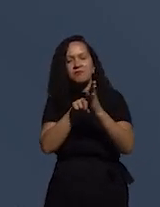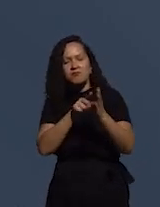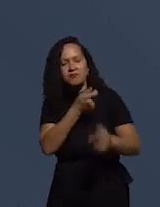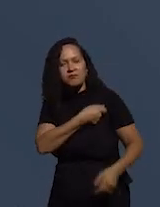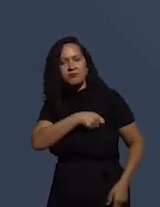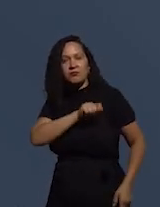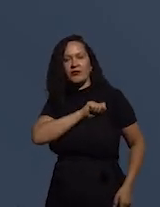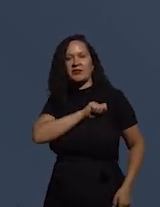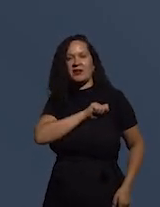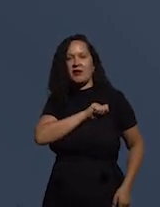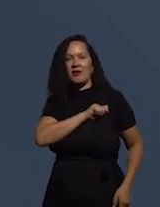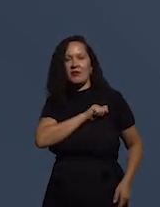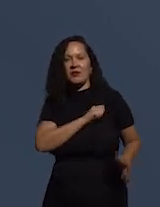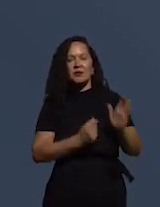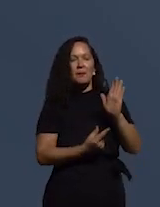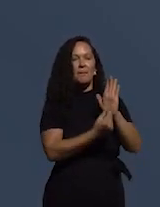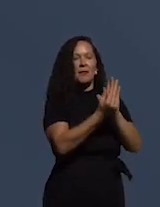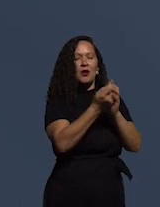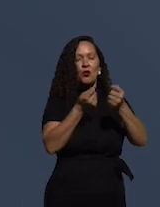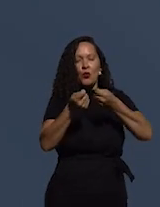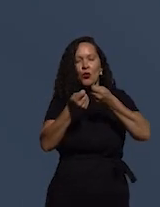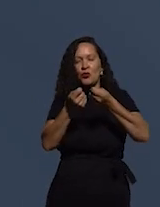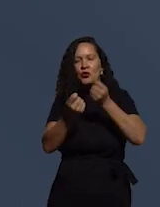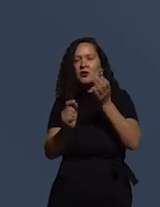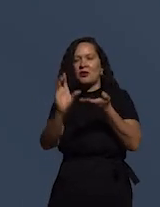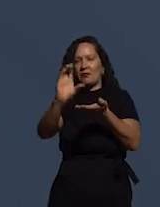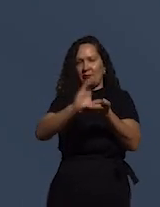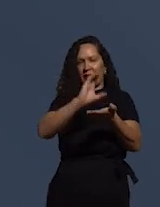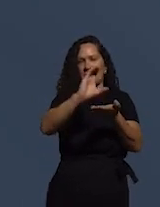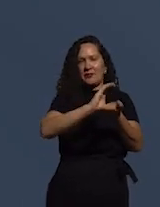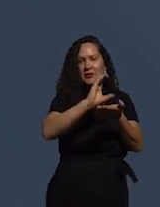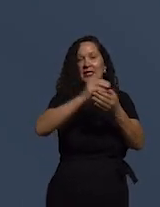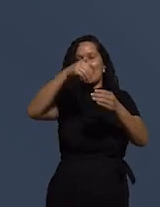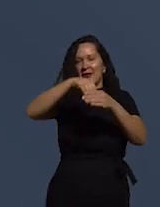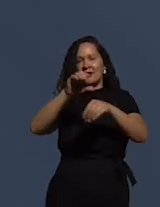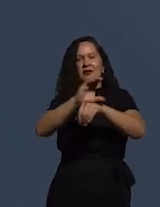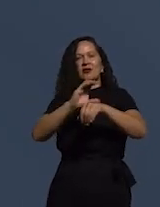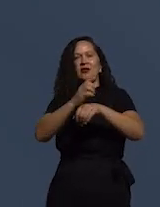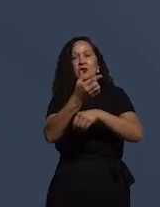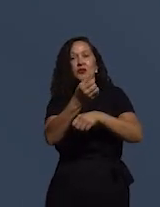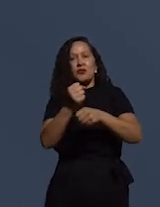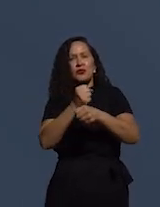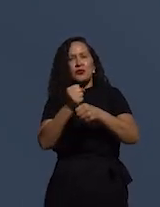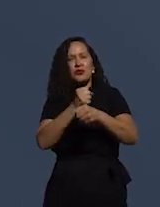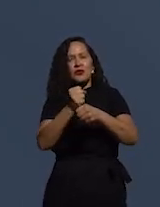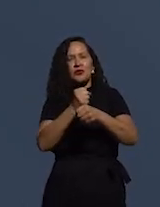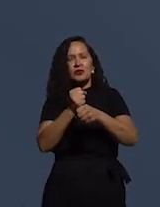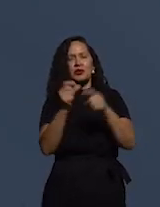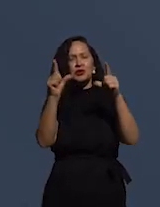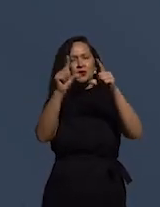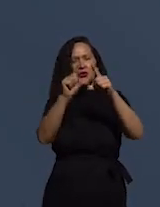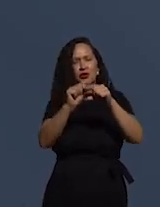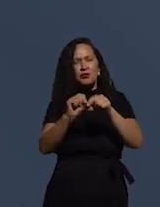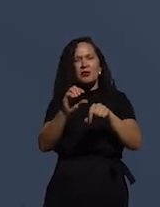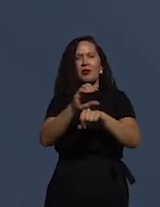despesa, de controle da despesa, que está na Constituição por 20 anos e reduz o gasto per capita em educação